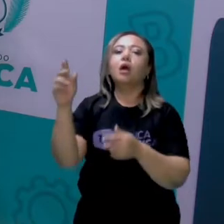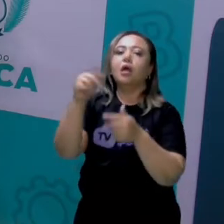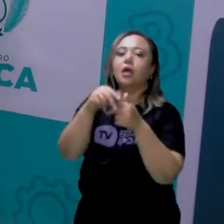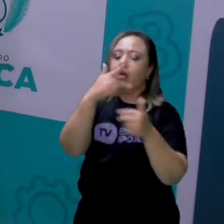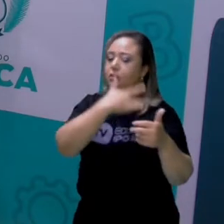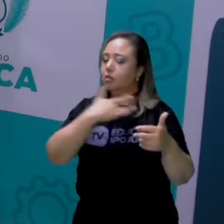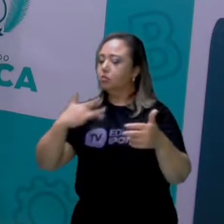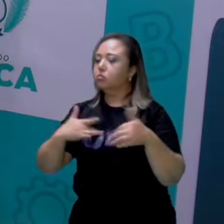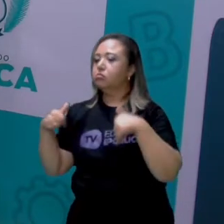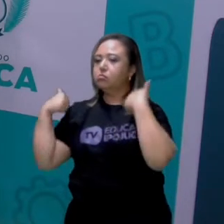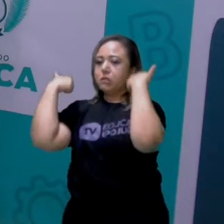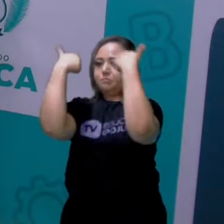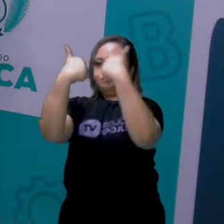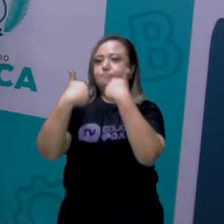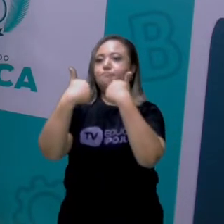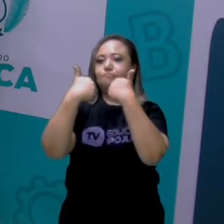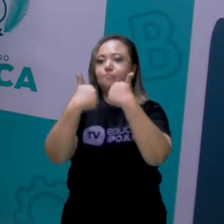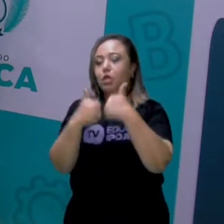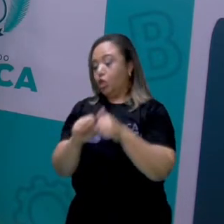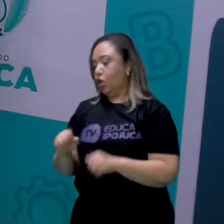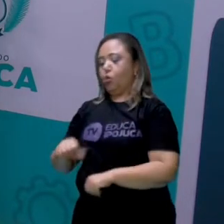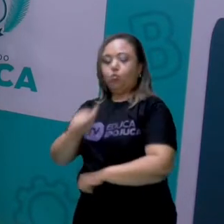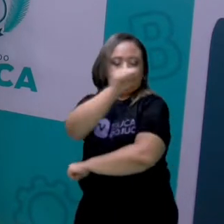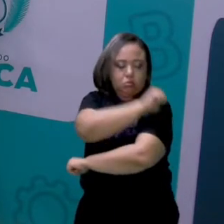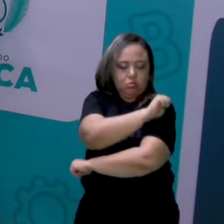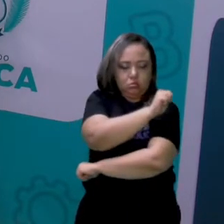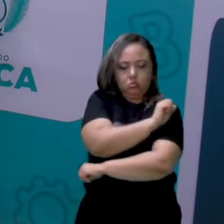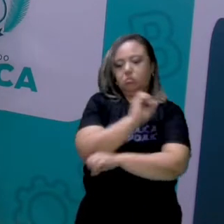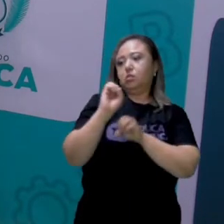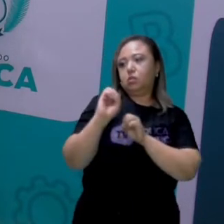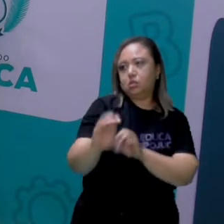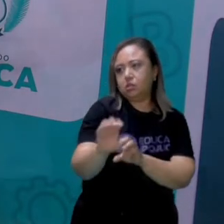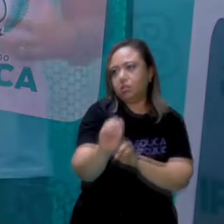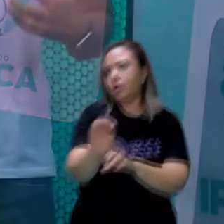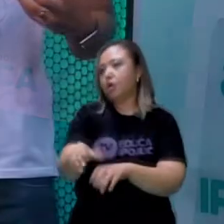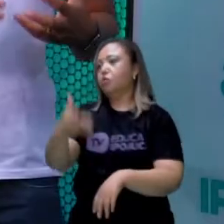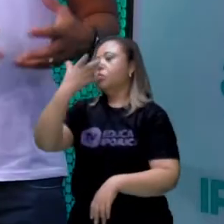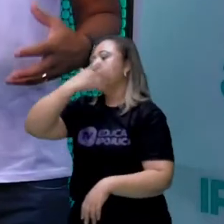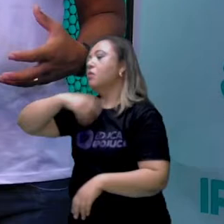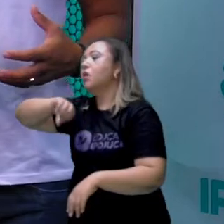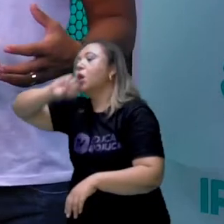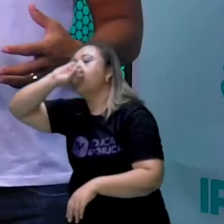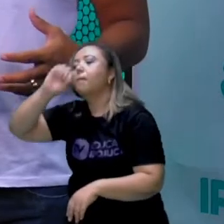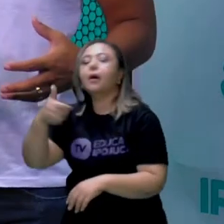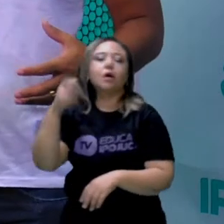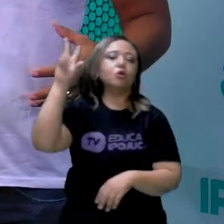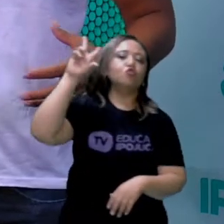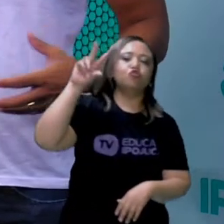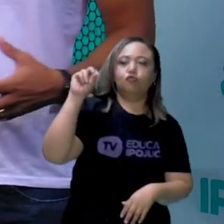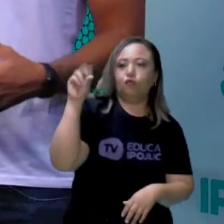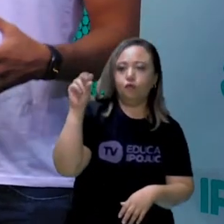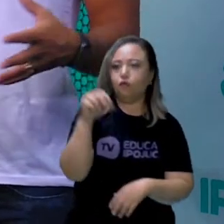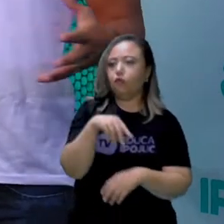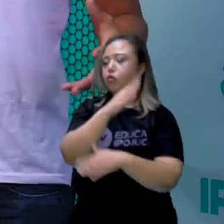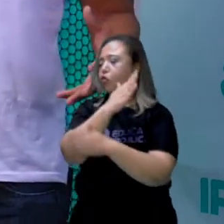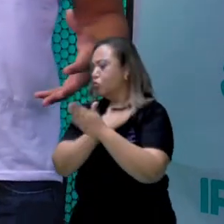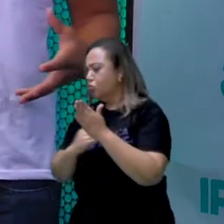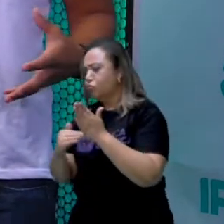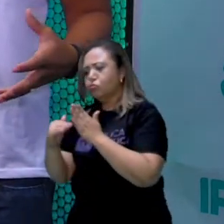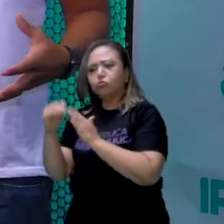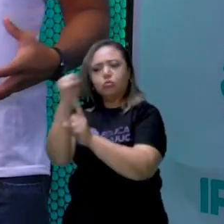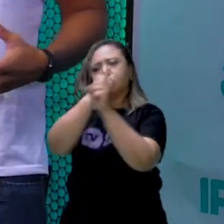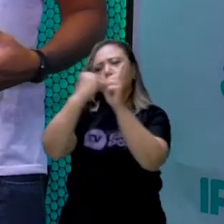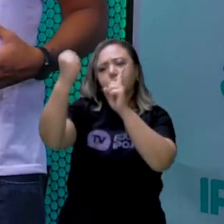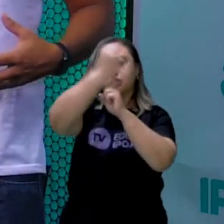estimuladas não só para os alunos, mas também para os seus pais, seus avós, para a sociedade como um todo, para que aquele